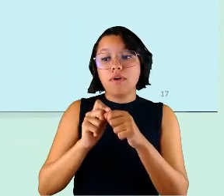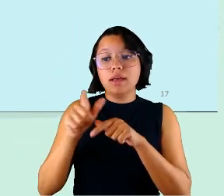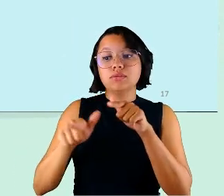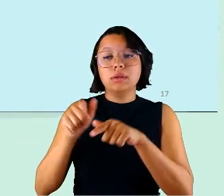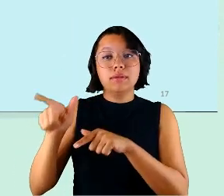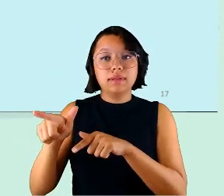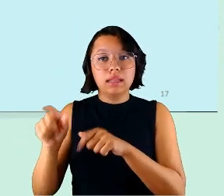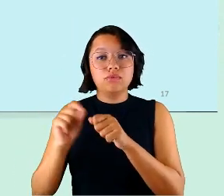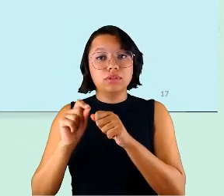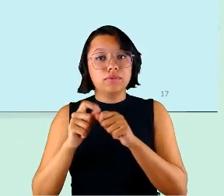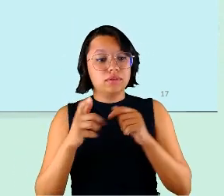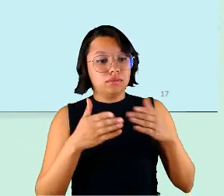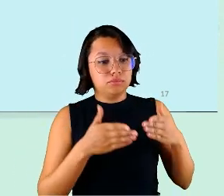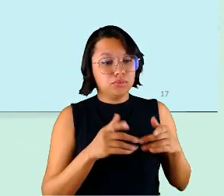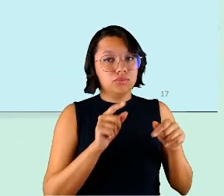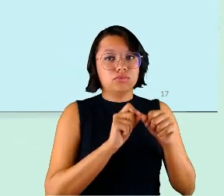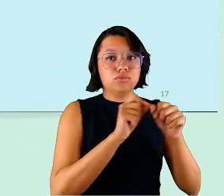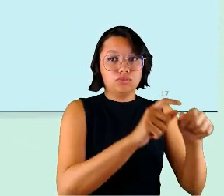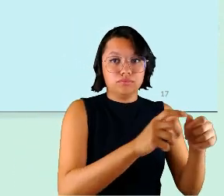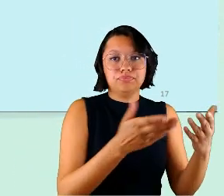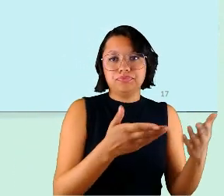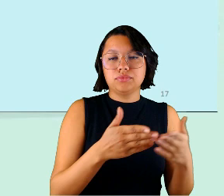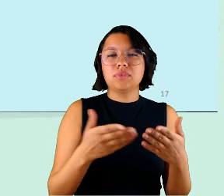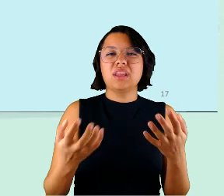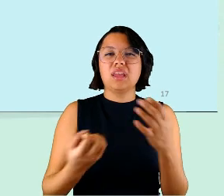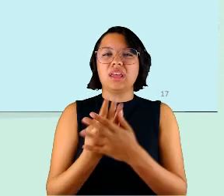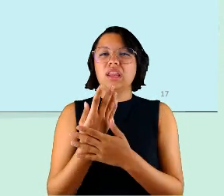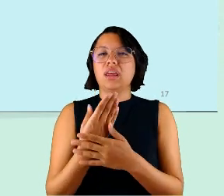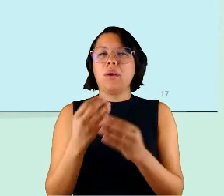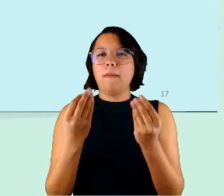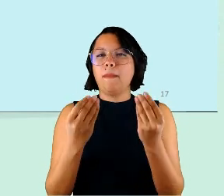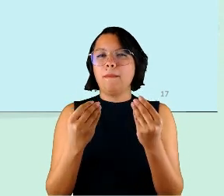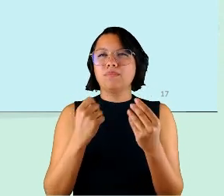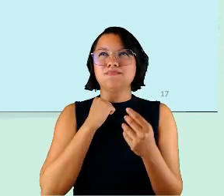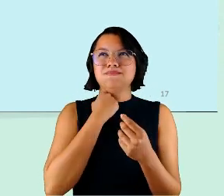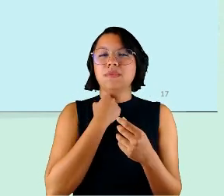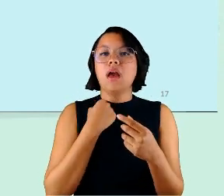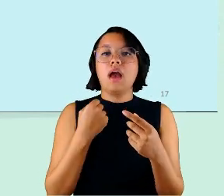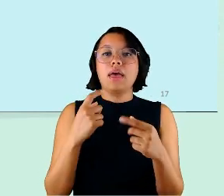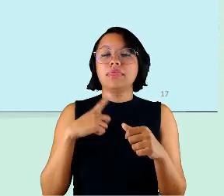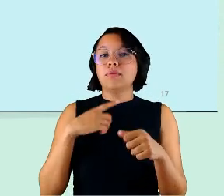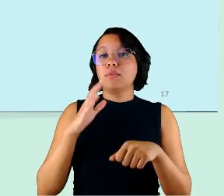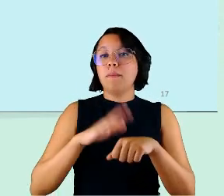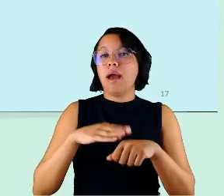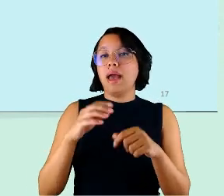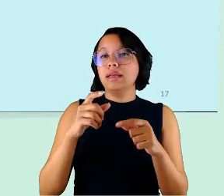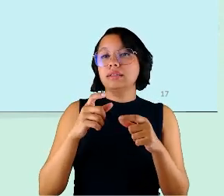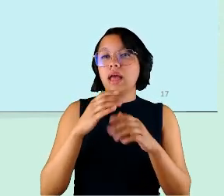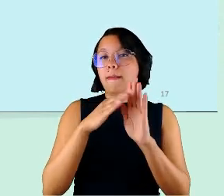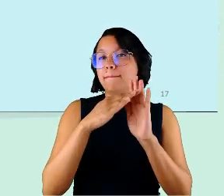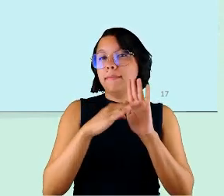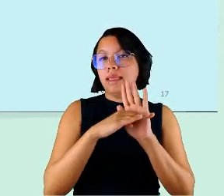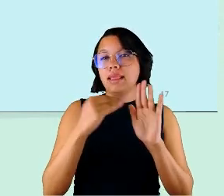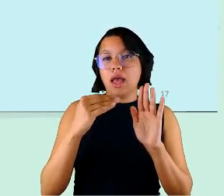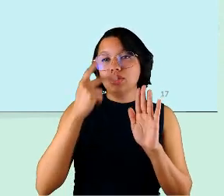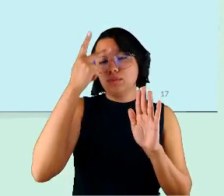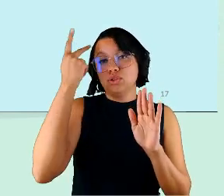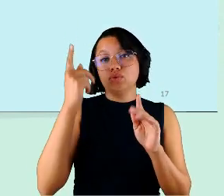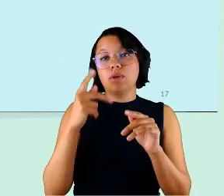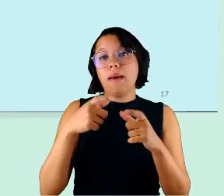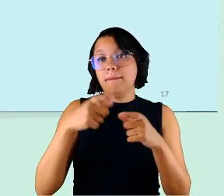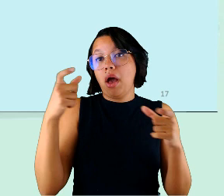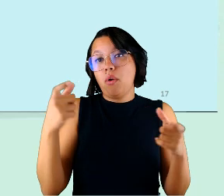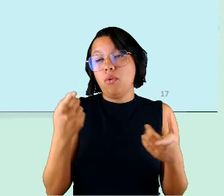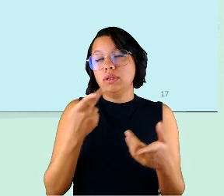aqui gera bastante tensão então ainda bem que temos só temos a metade mais a metade das pessoas falando sobre isso né e